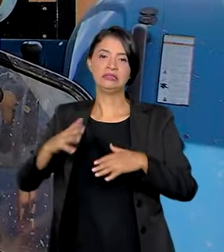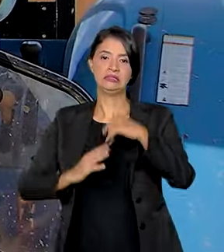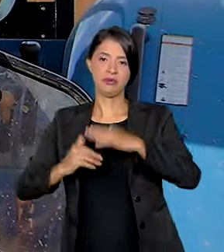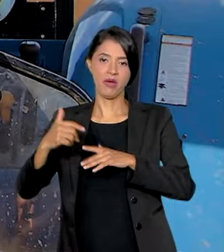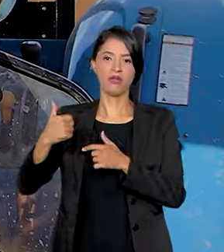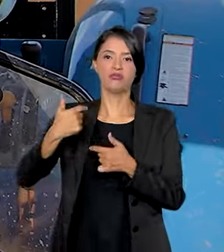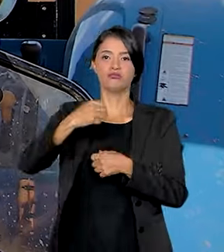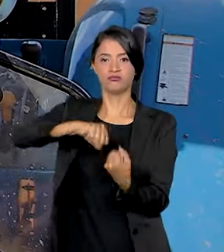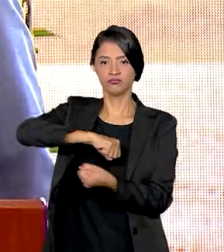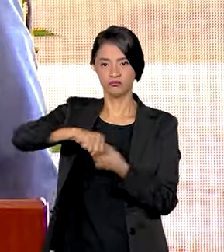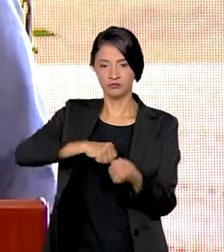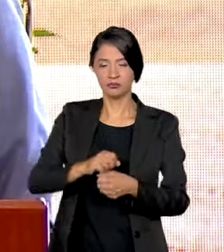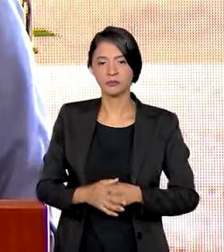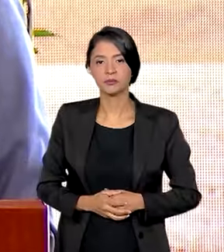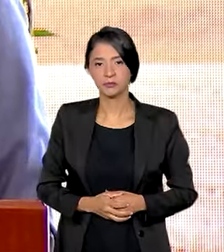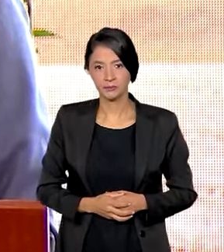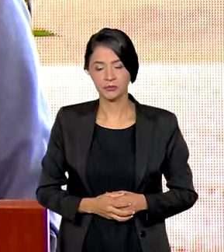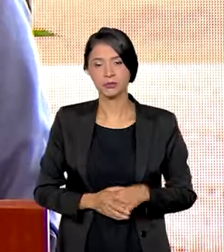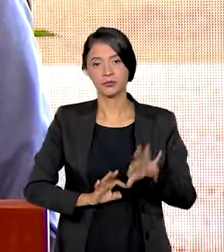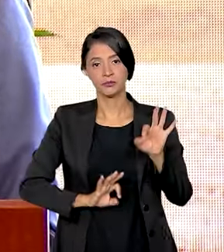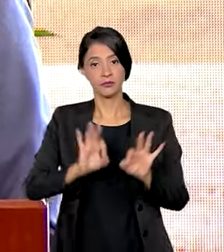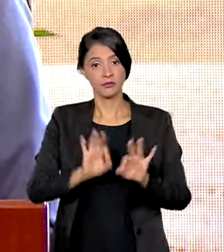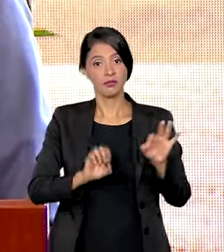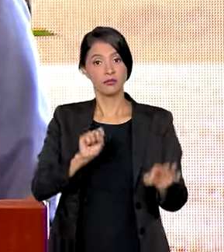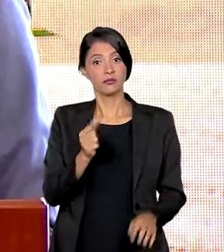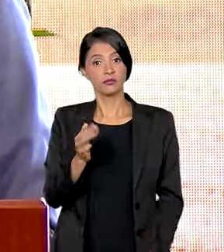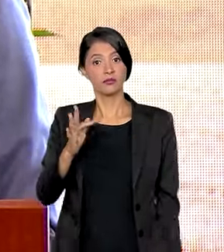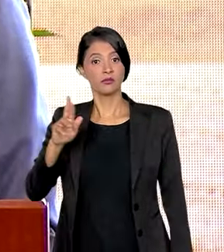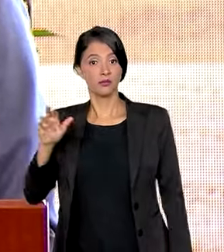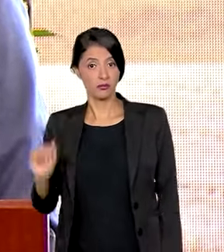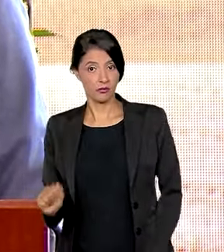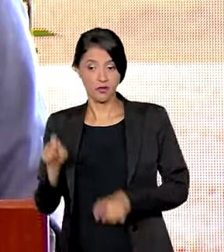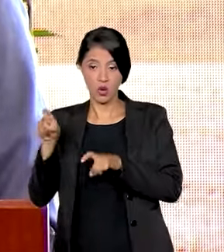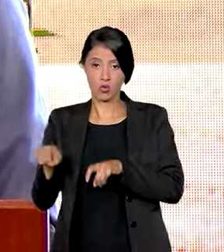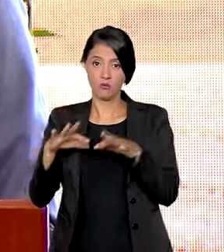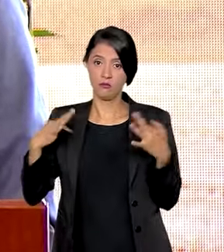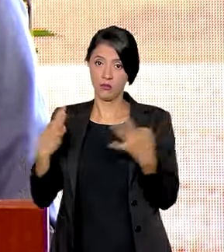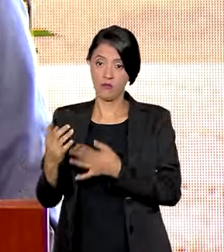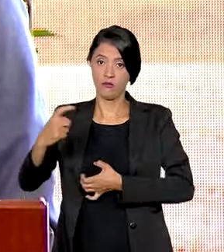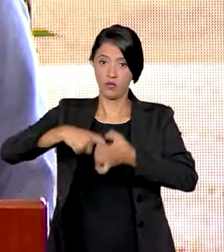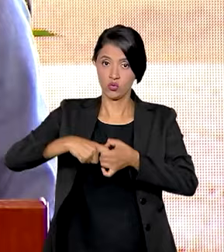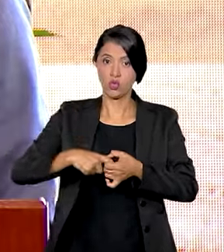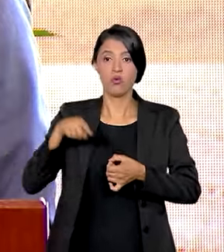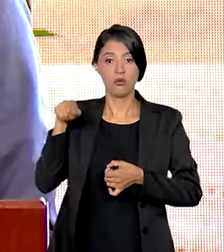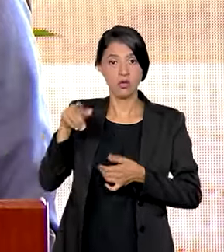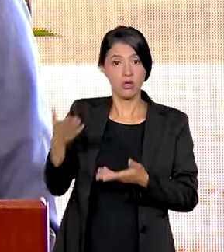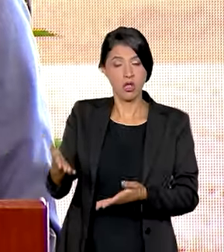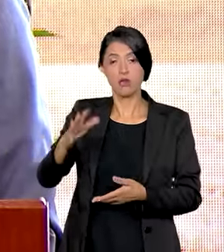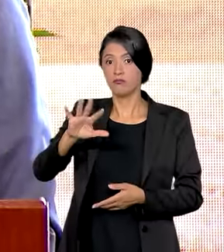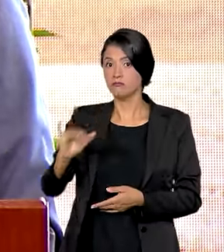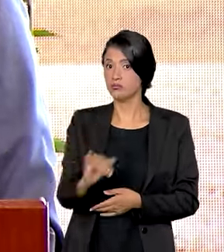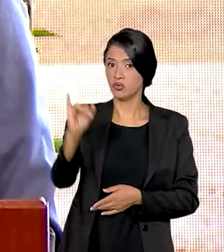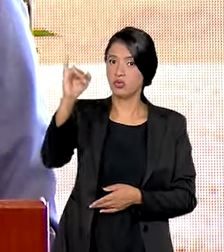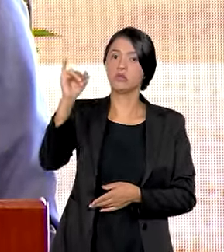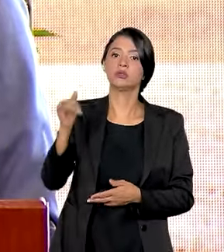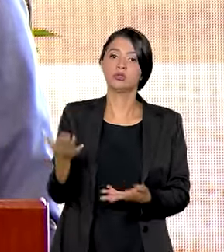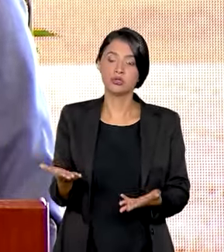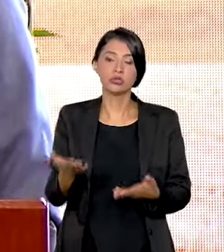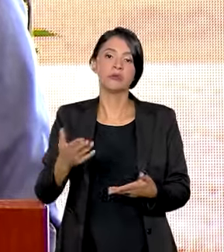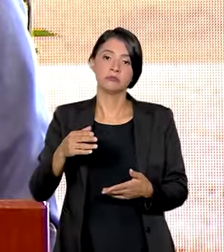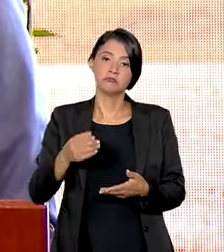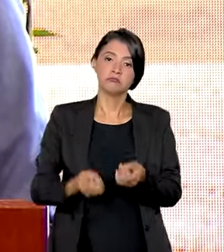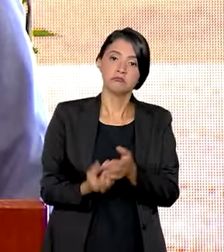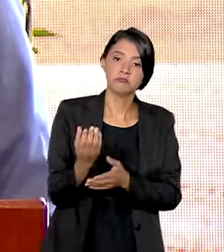práticas sustentáveis. O Plano Safra da Agricultura Familiar voltou e ele será decisivo